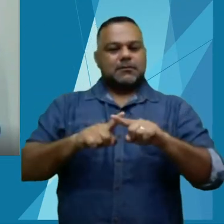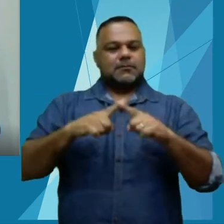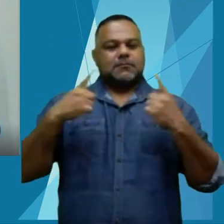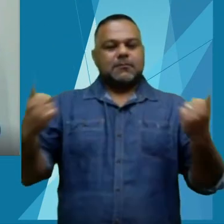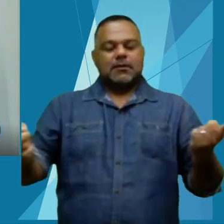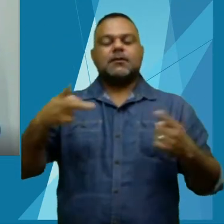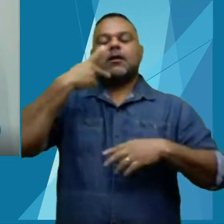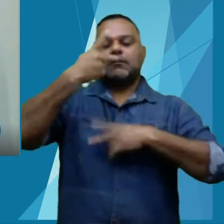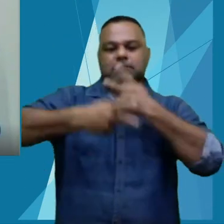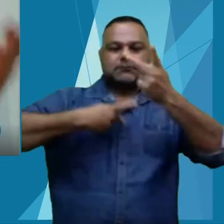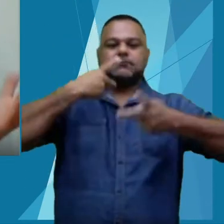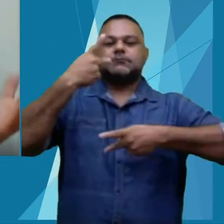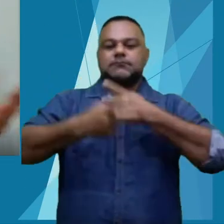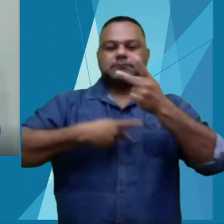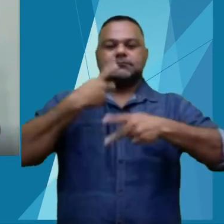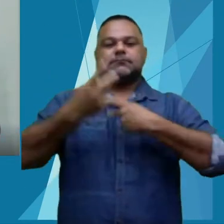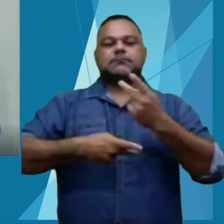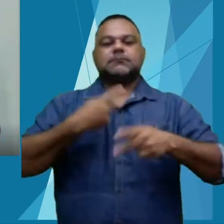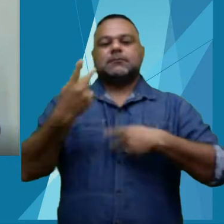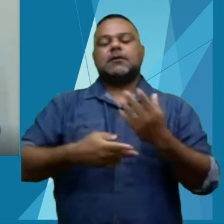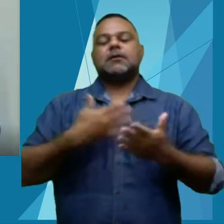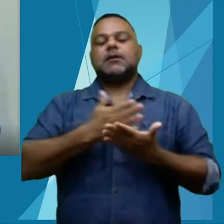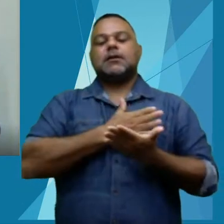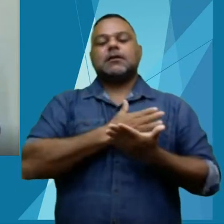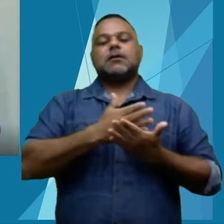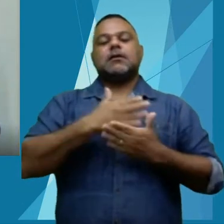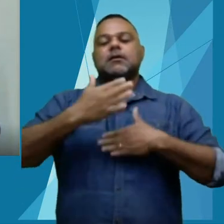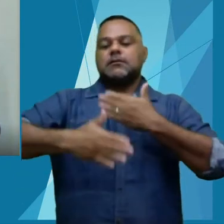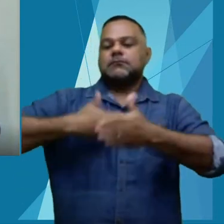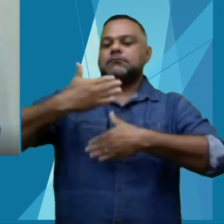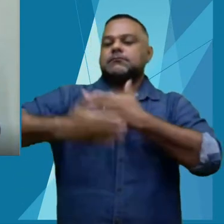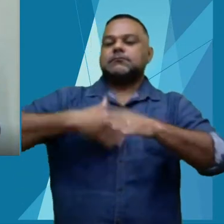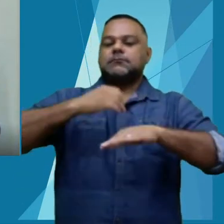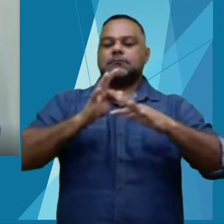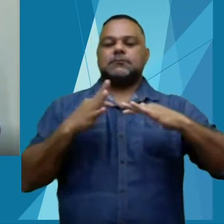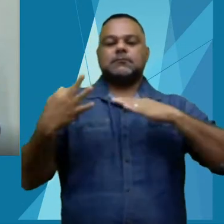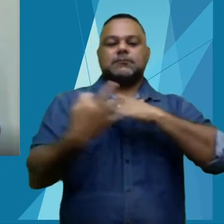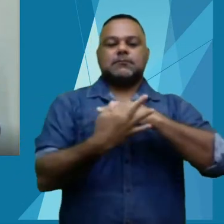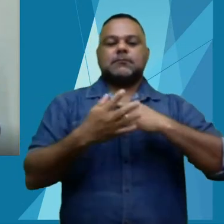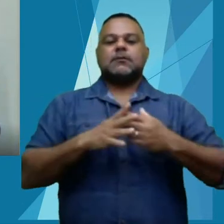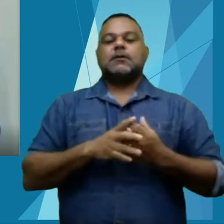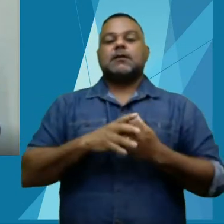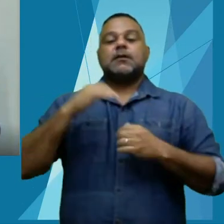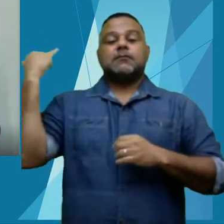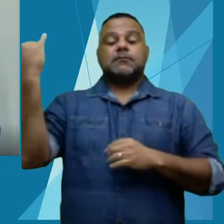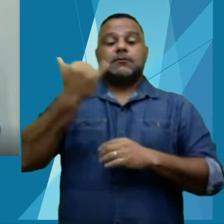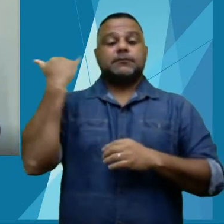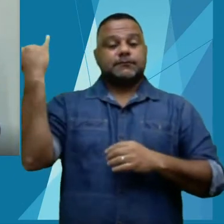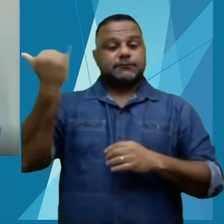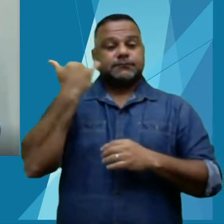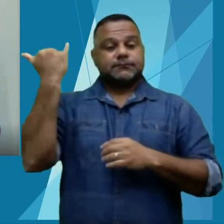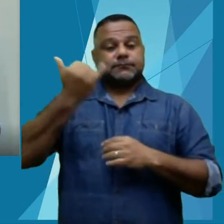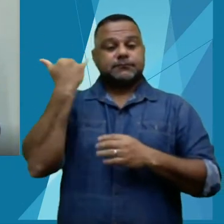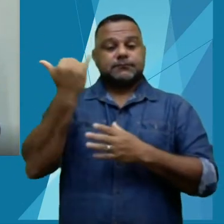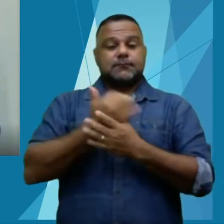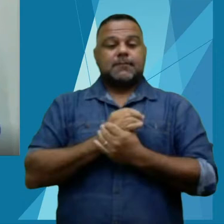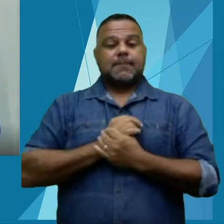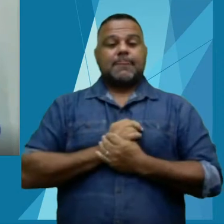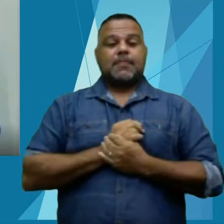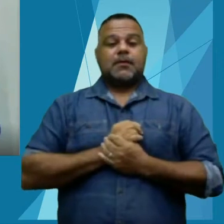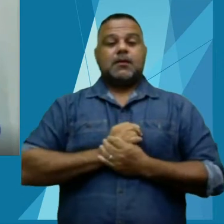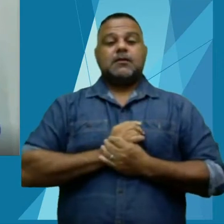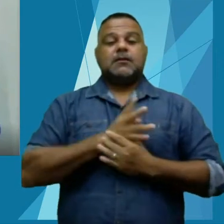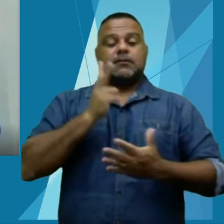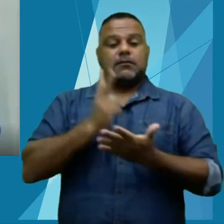sempre falo, e durante todo esse período da pandemia, é sempre importante frisar, todo o